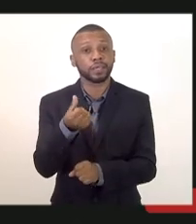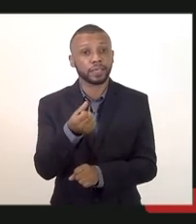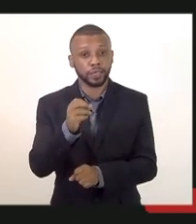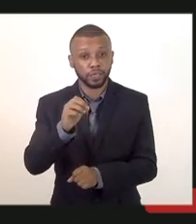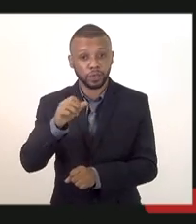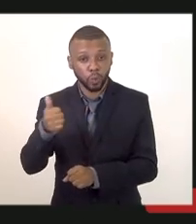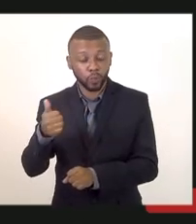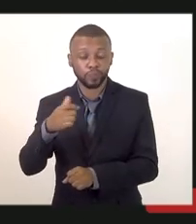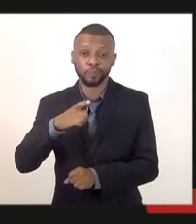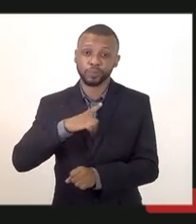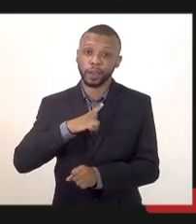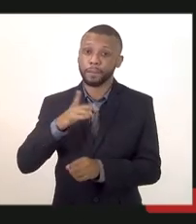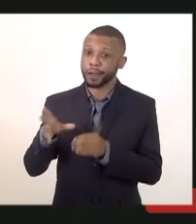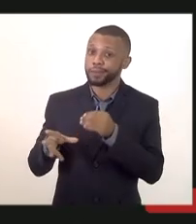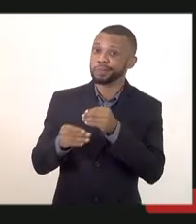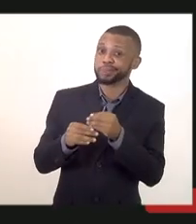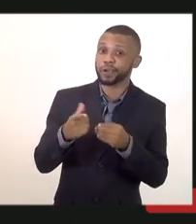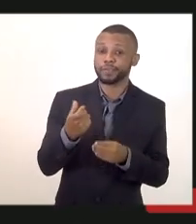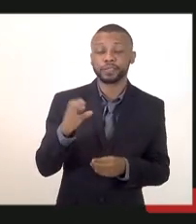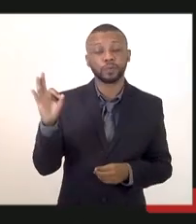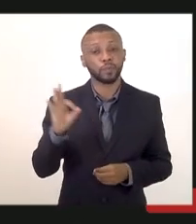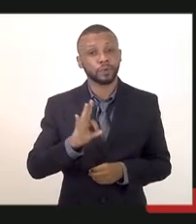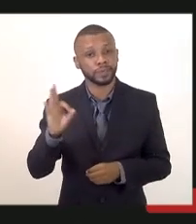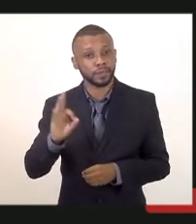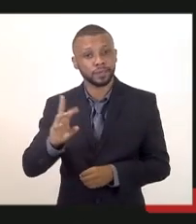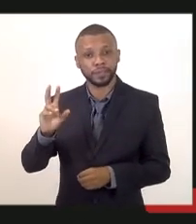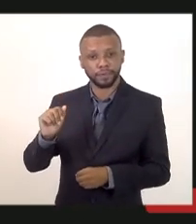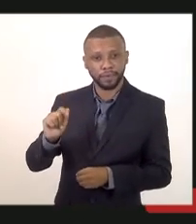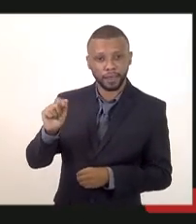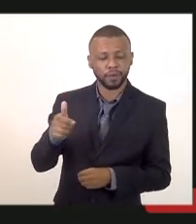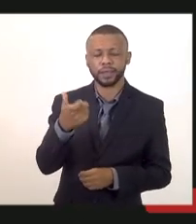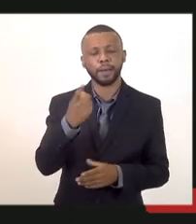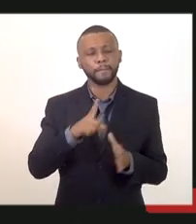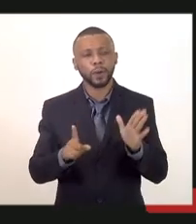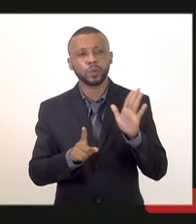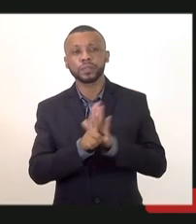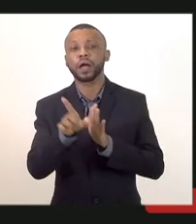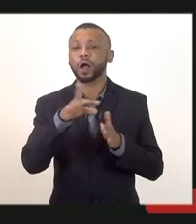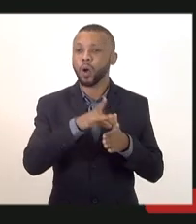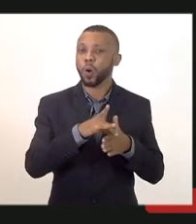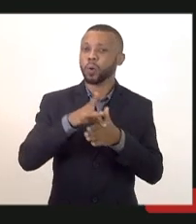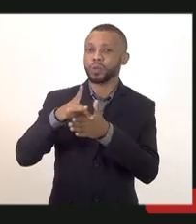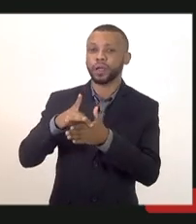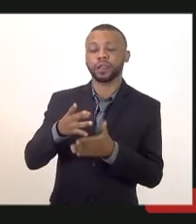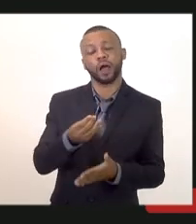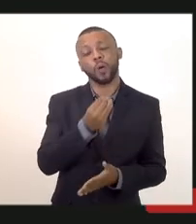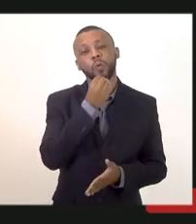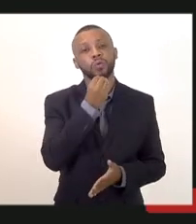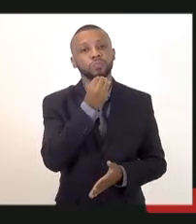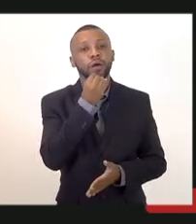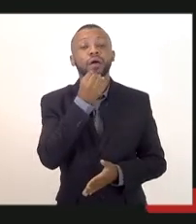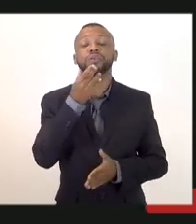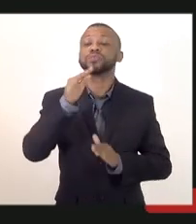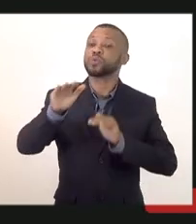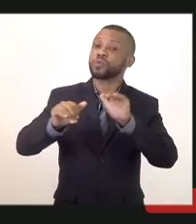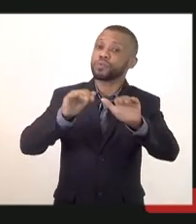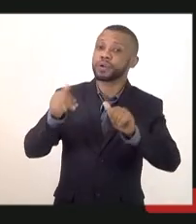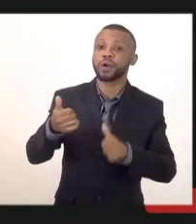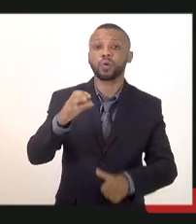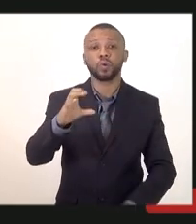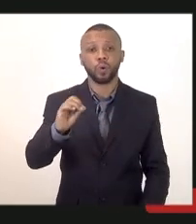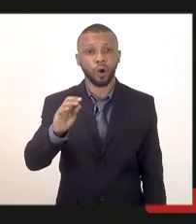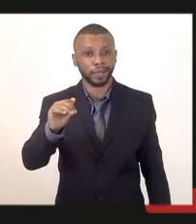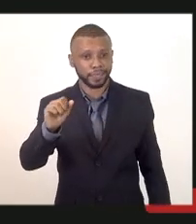das vagas eu gostaria de perguntar ao coronel a possibilidade de convocar os cotistas para poder